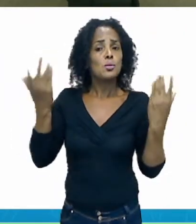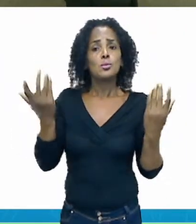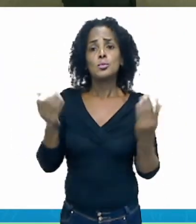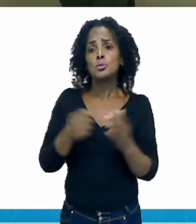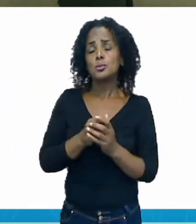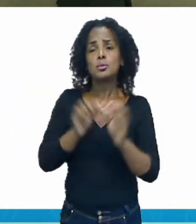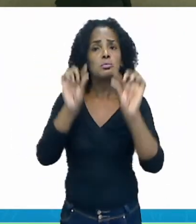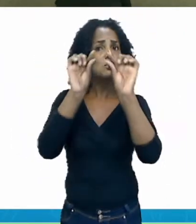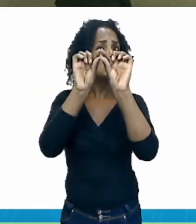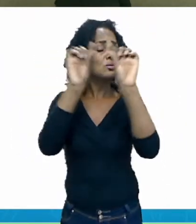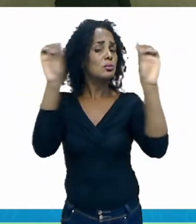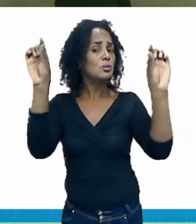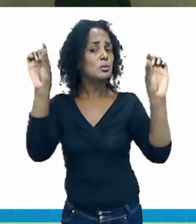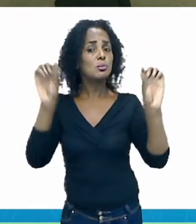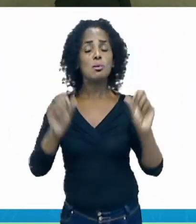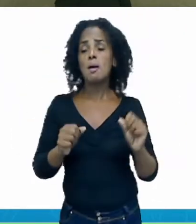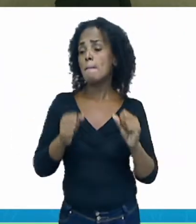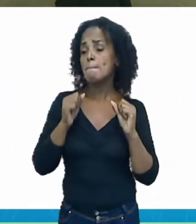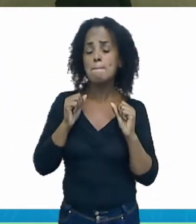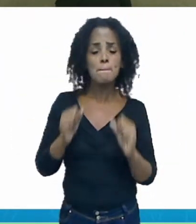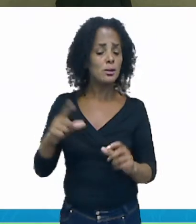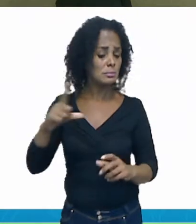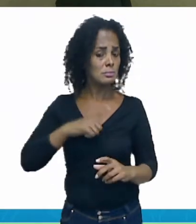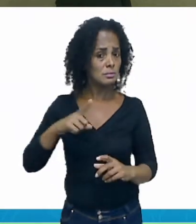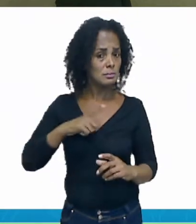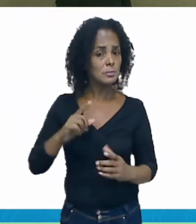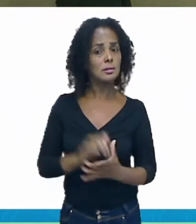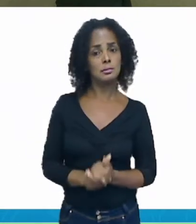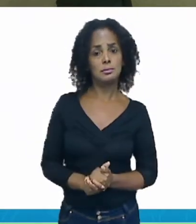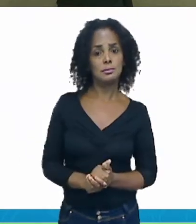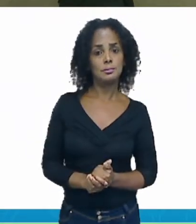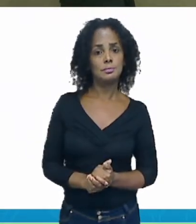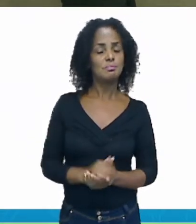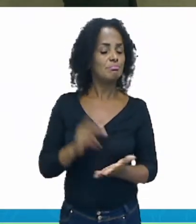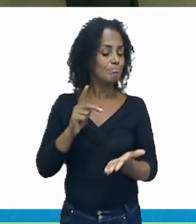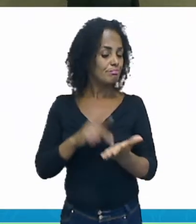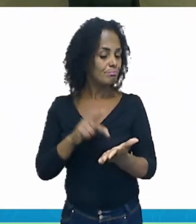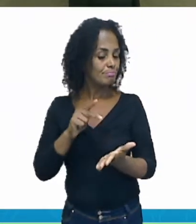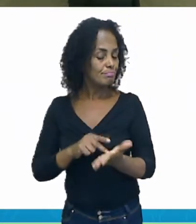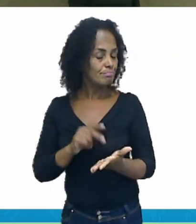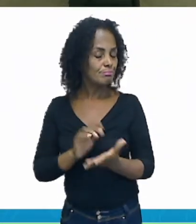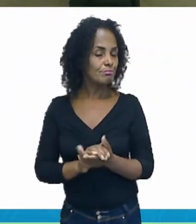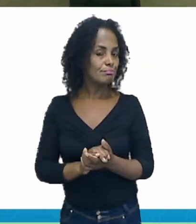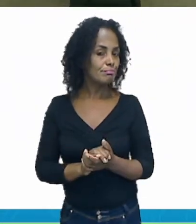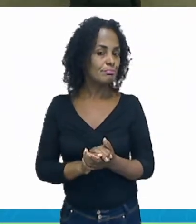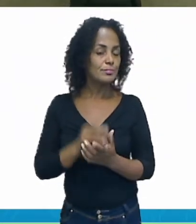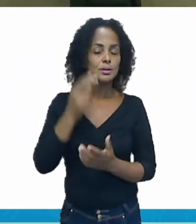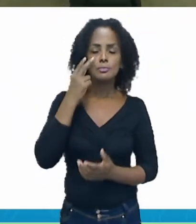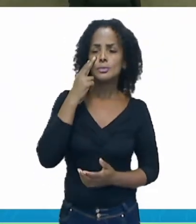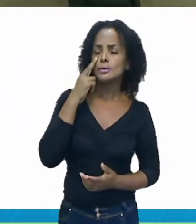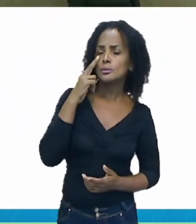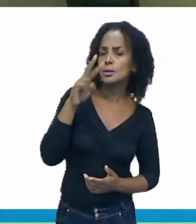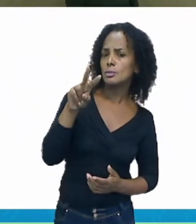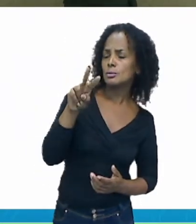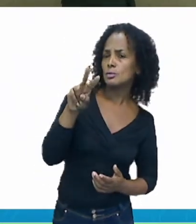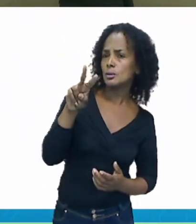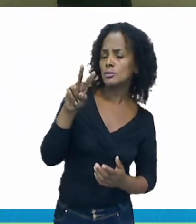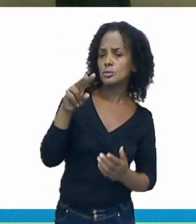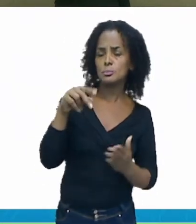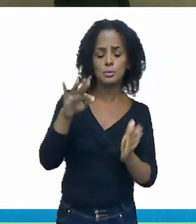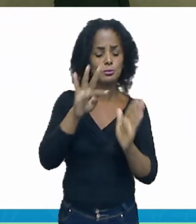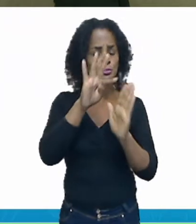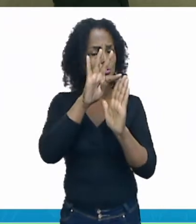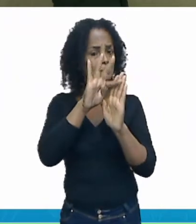essa história de Alice poderia ter, não é verdade? Então eu quero que você olhe sobre o que o texto te